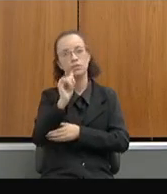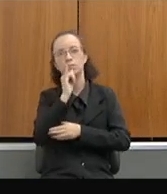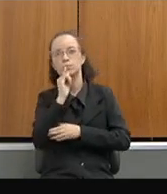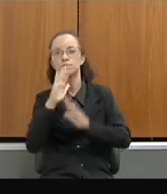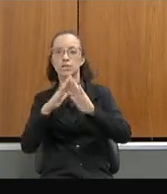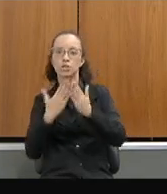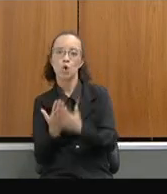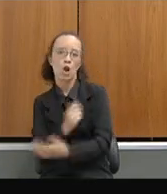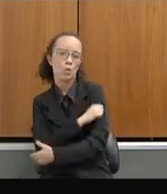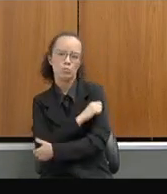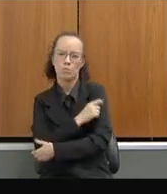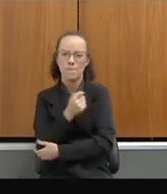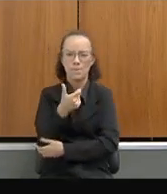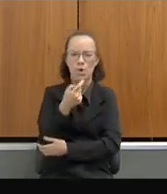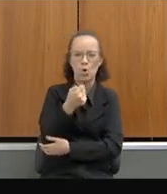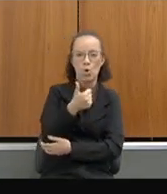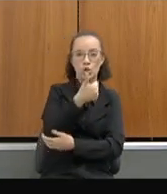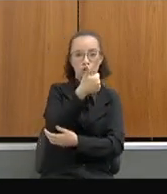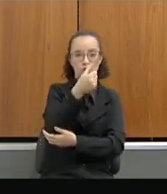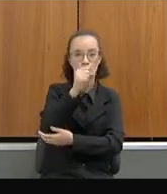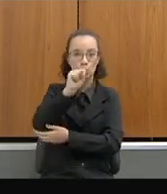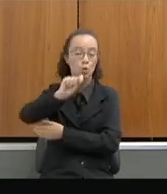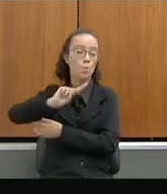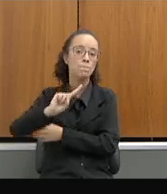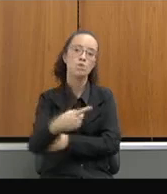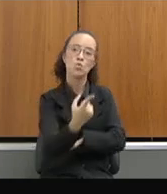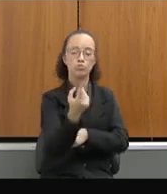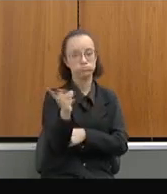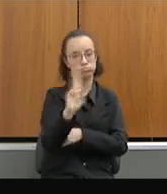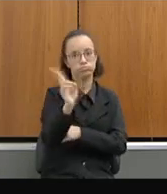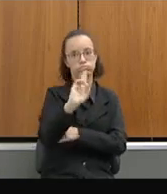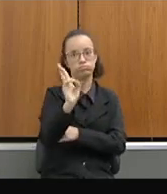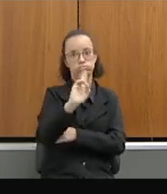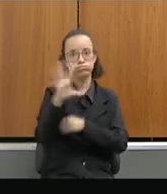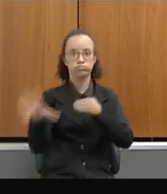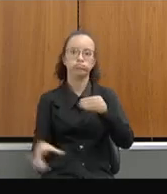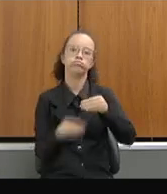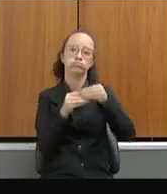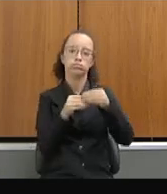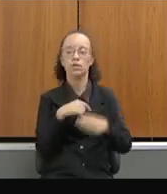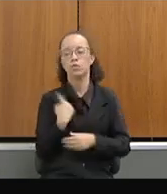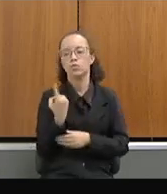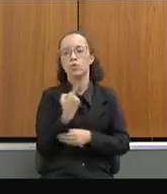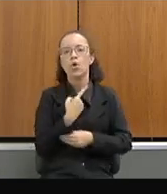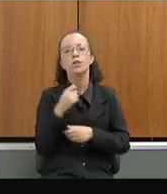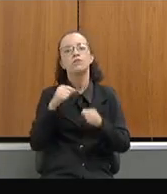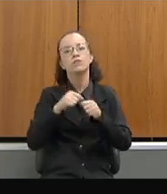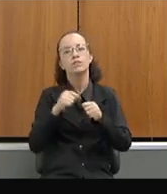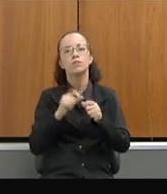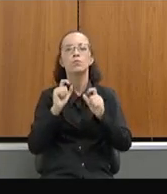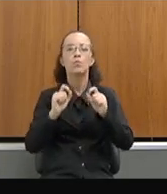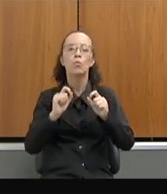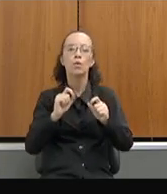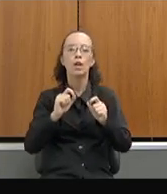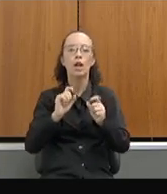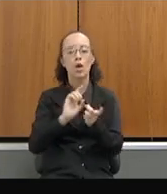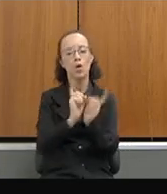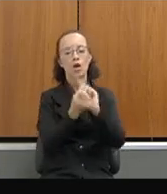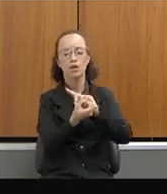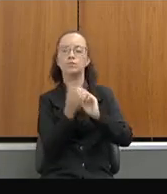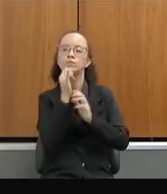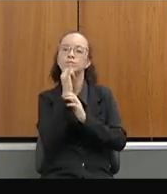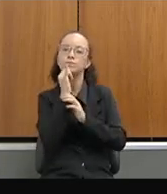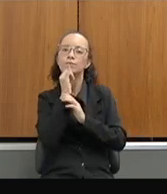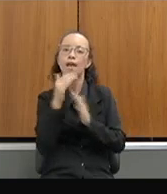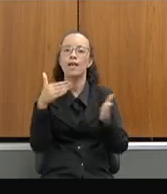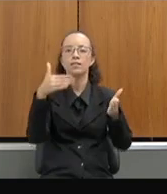receberam 18 mil de aditivo, e assim fizemos uma coisa que foi uma progressão invertida, onde escolas